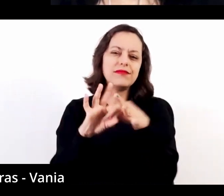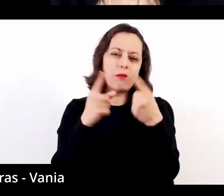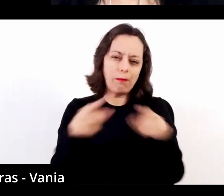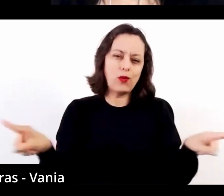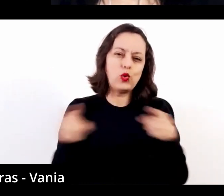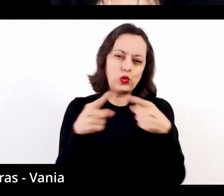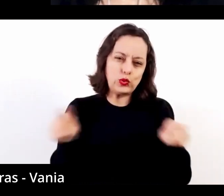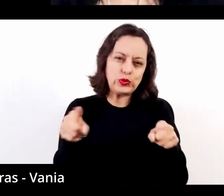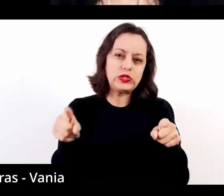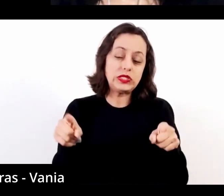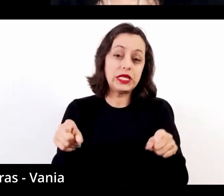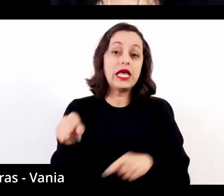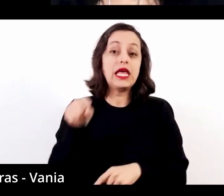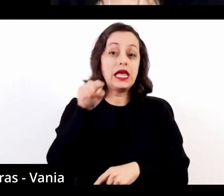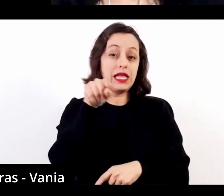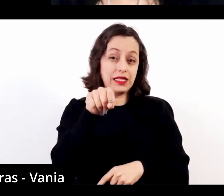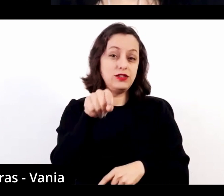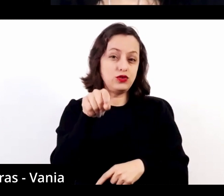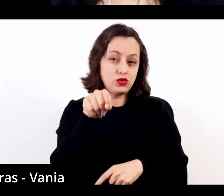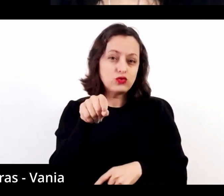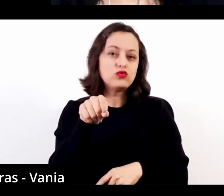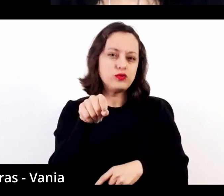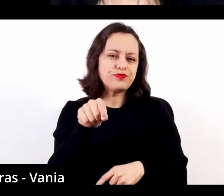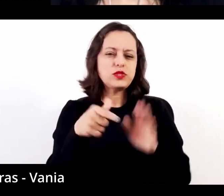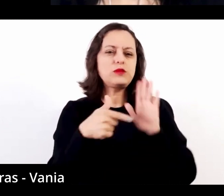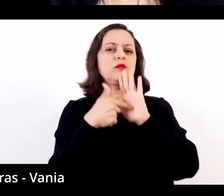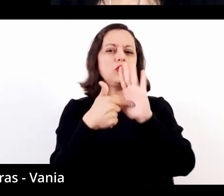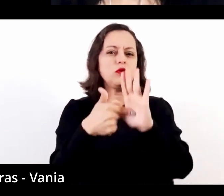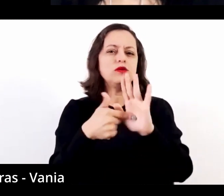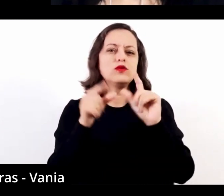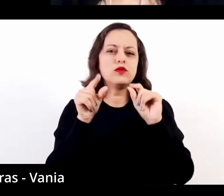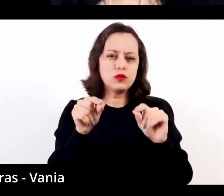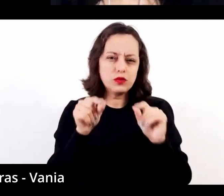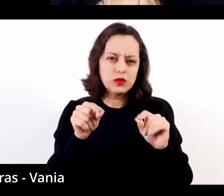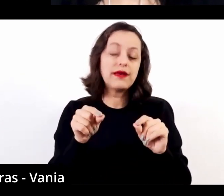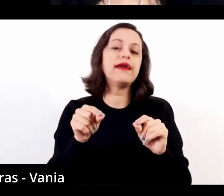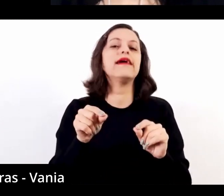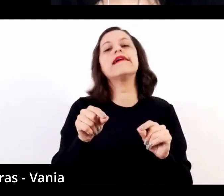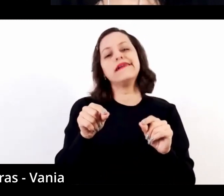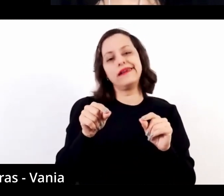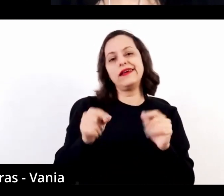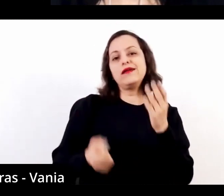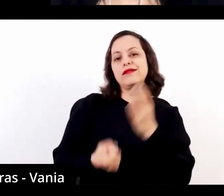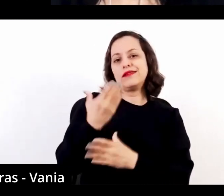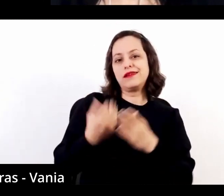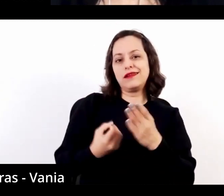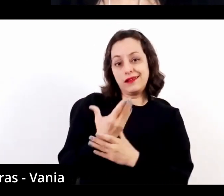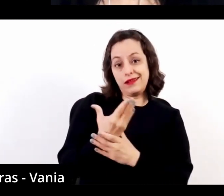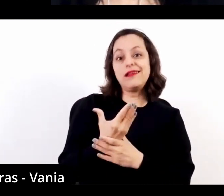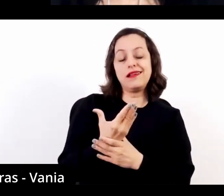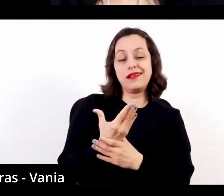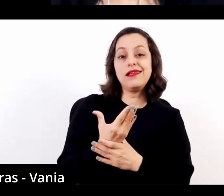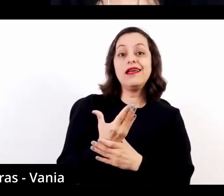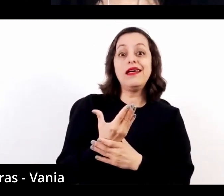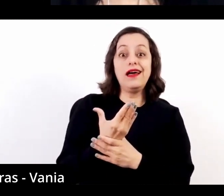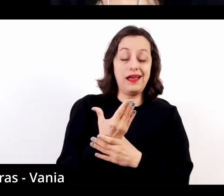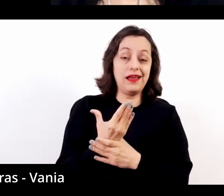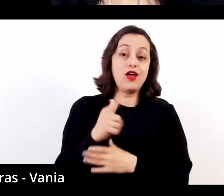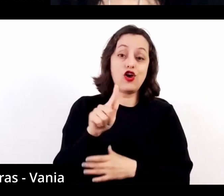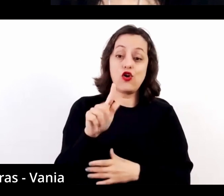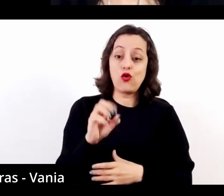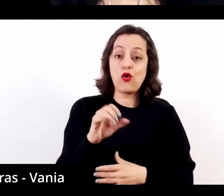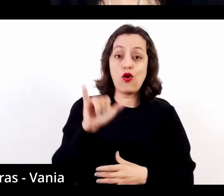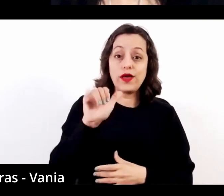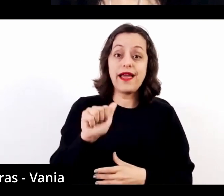isso está muito expresso no quadro do Goia. Como você própria disse, o sono da razão produz monstros.